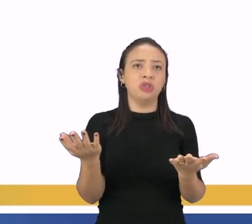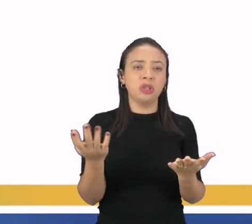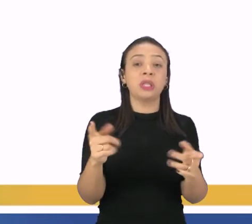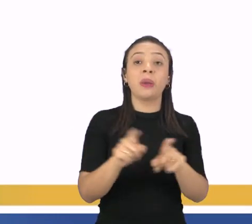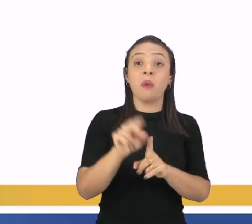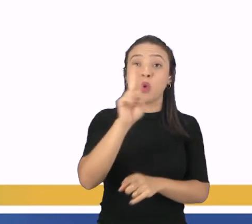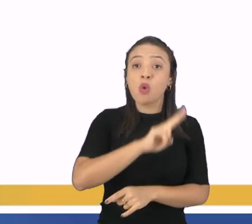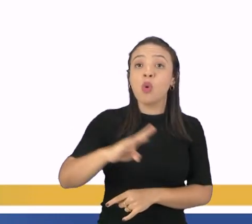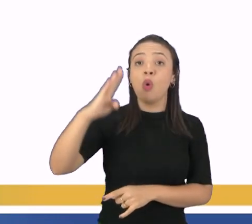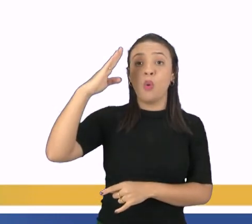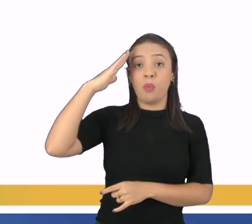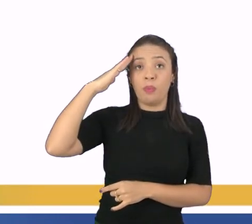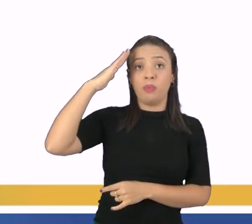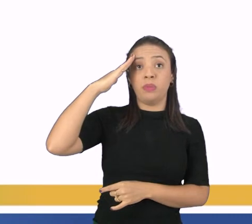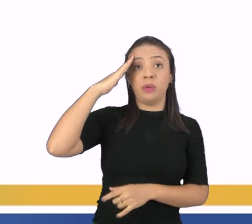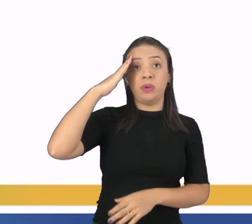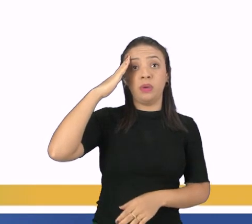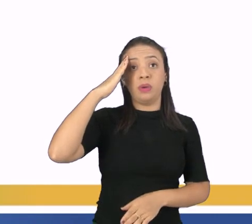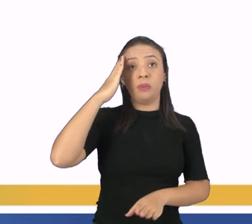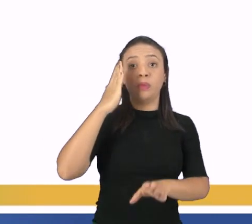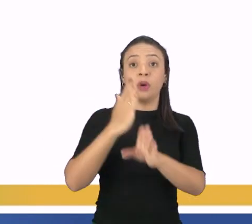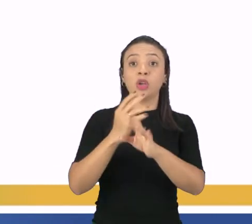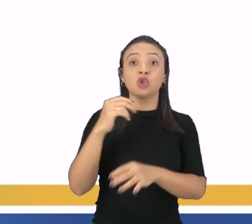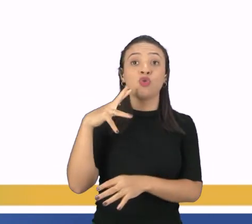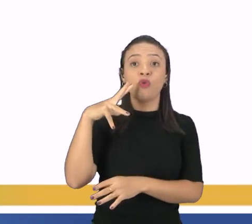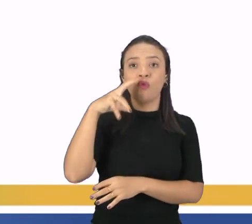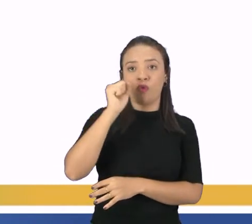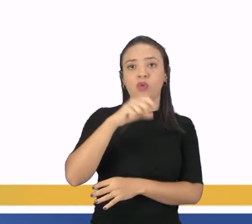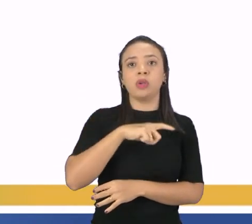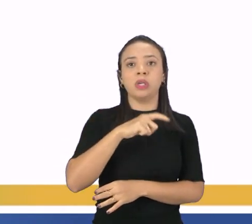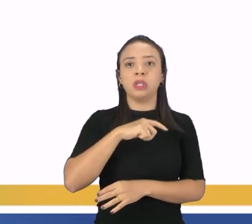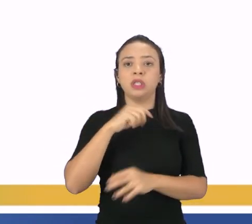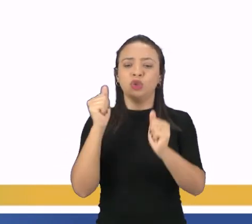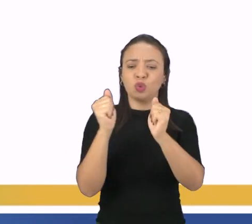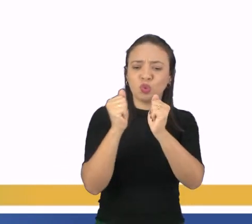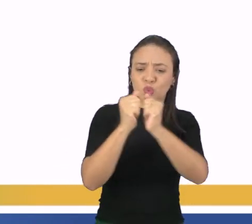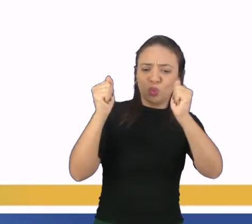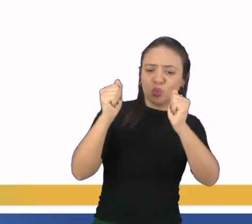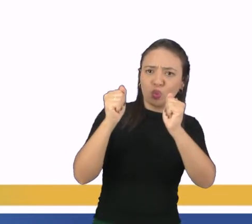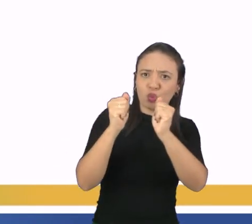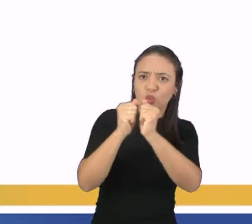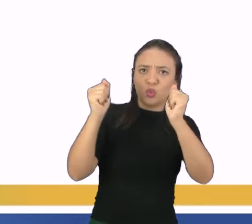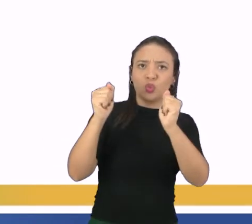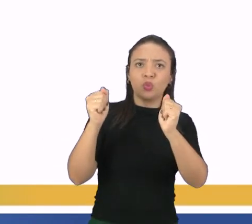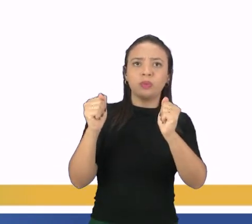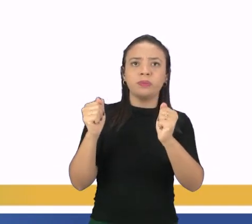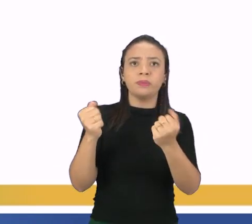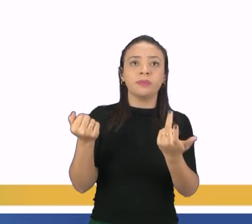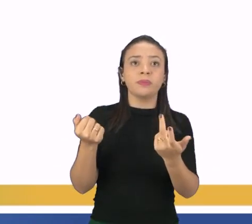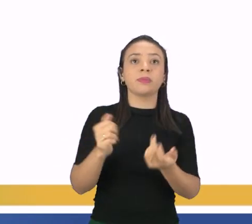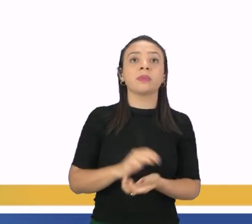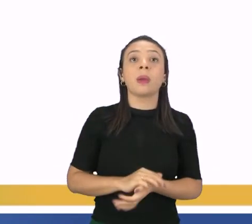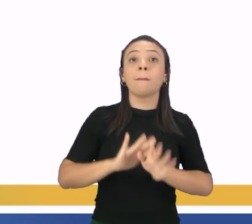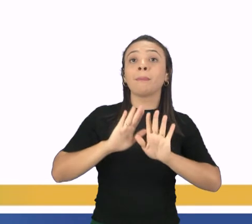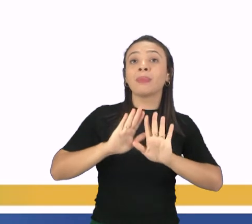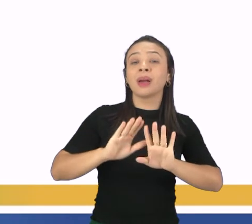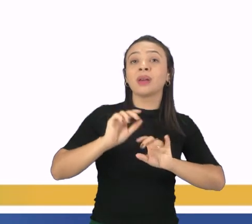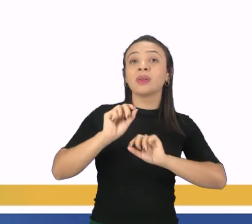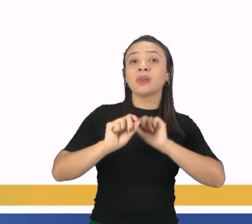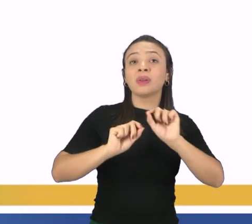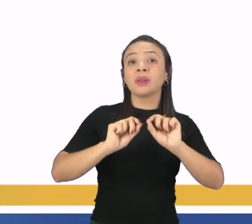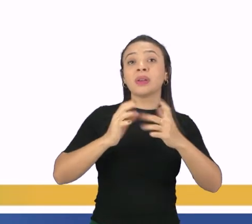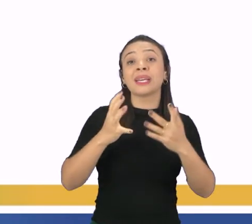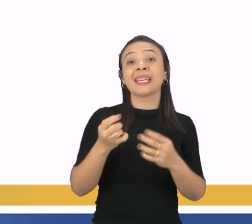militares em virtude de sua força magnética que permite grande miniaturização dos componentes mas a